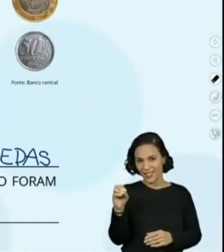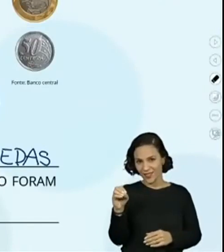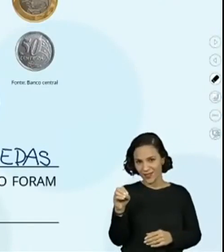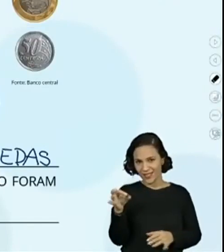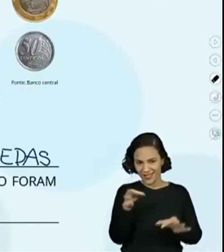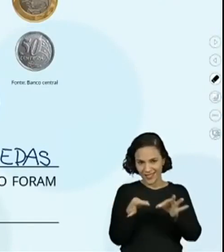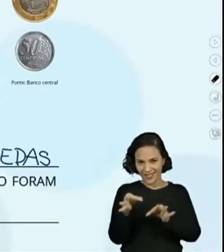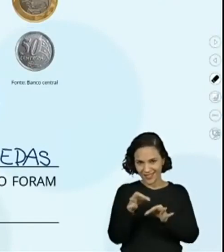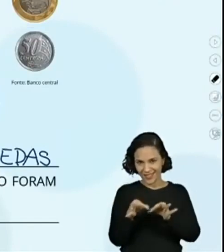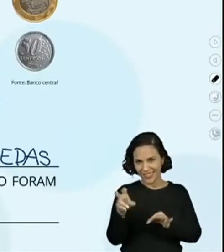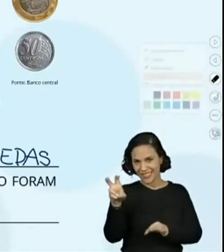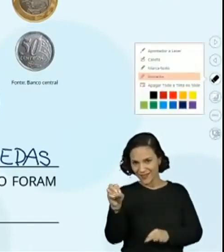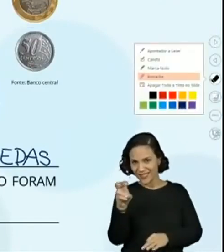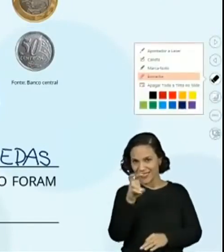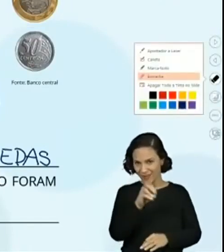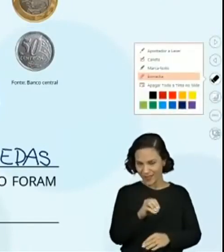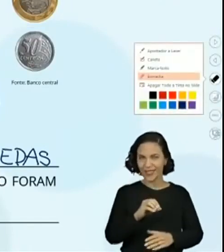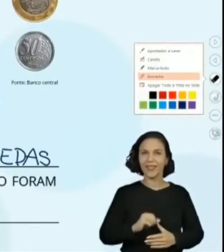centavos.